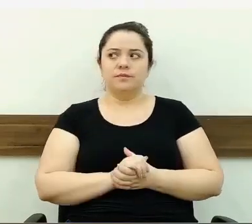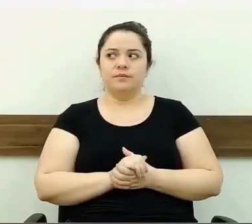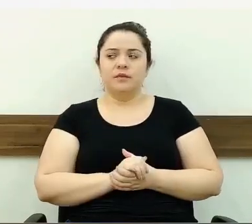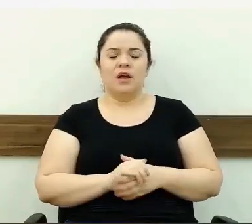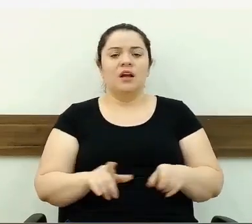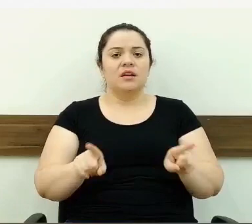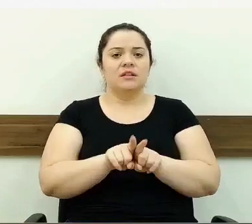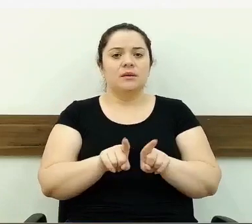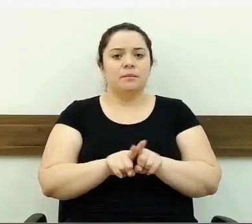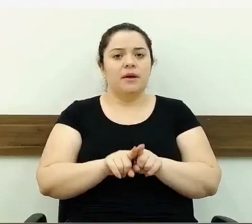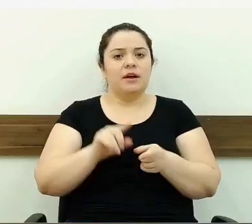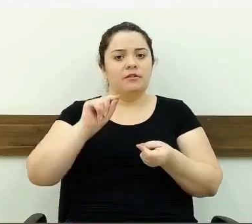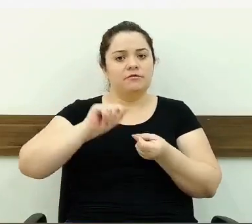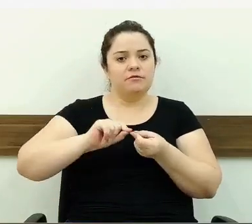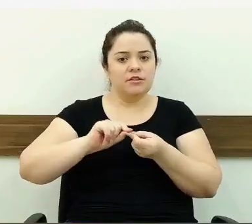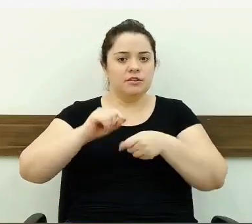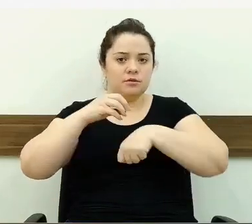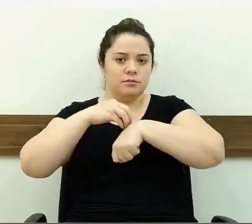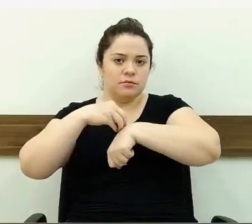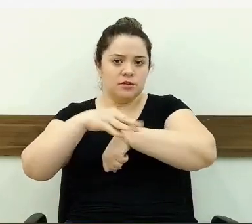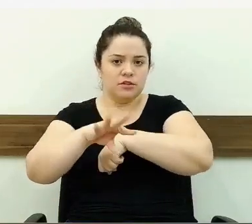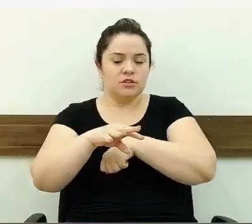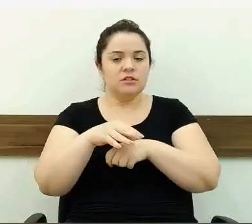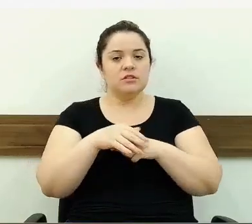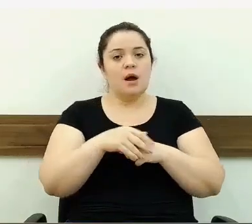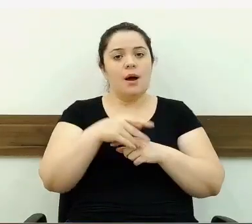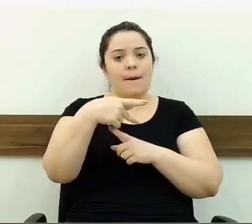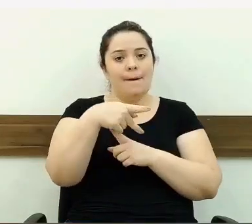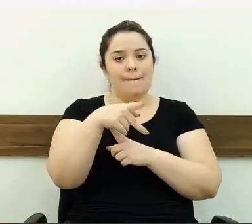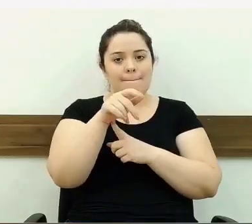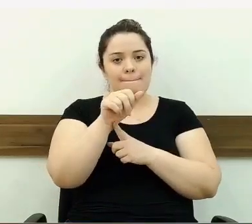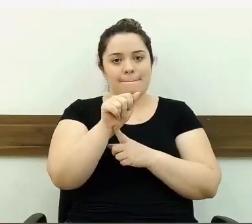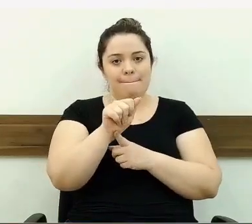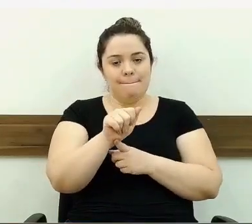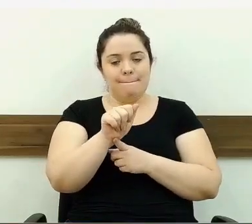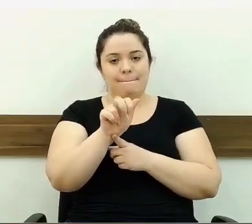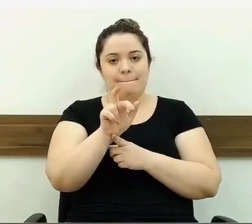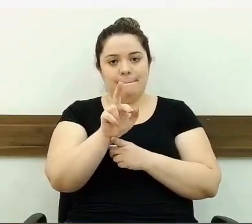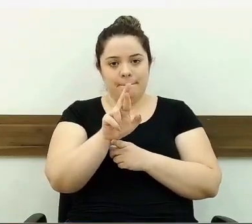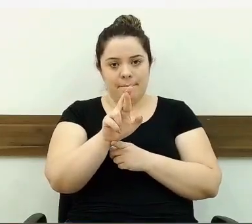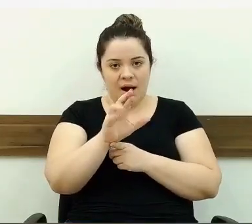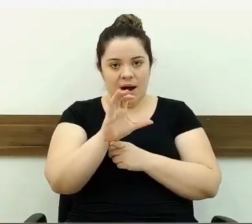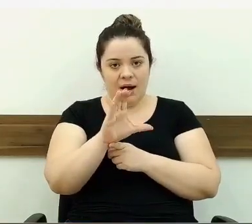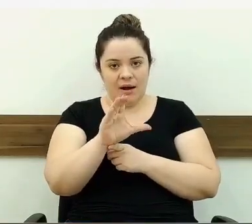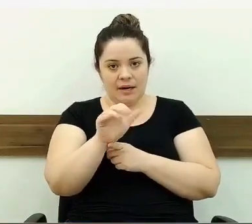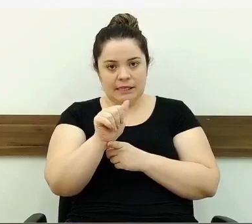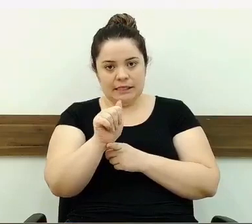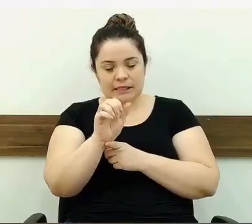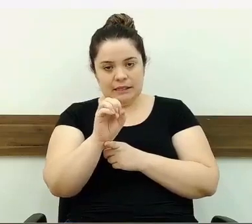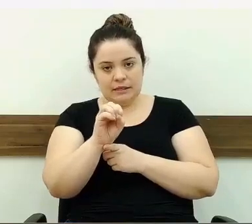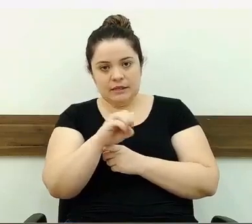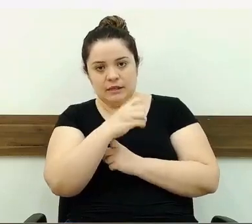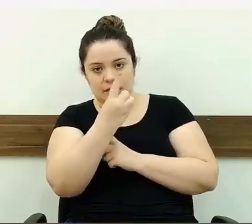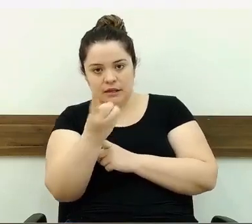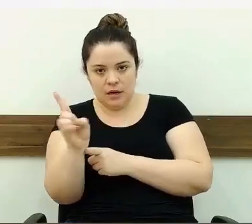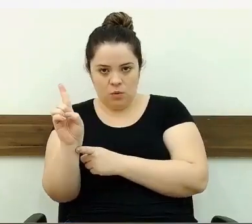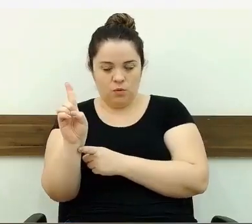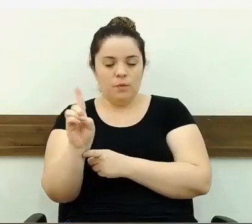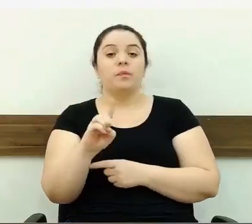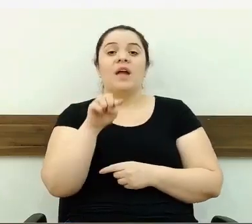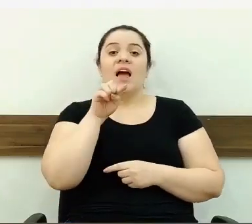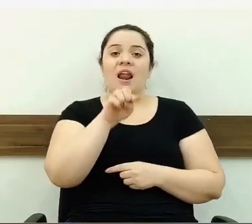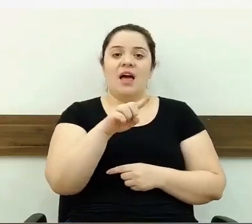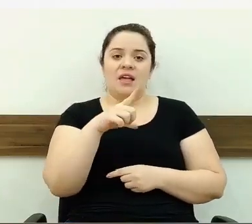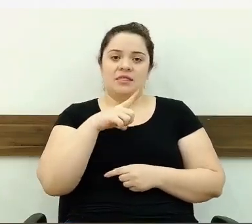fiz uma indicação do Parcão. Esse Parcão, ele já existe em Maringá e outras cidades. Maringá eu peguei de referência, que é